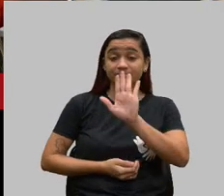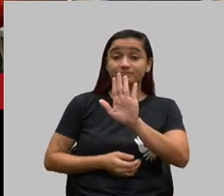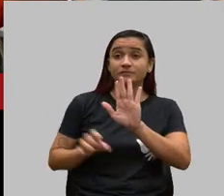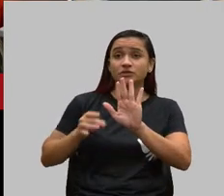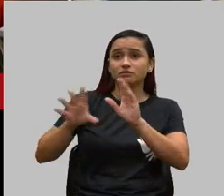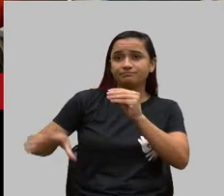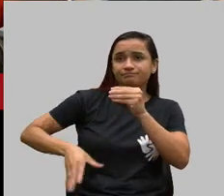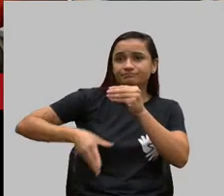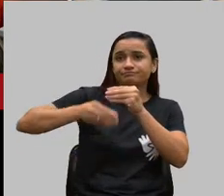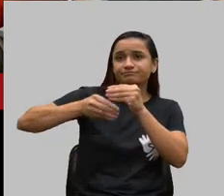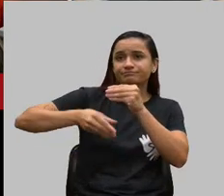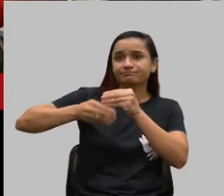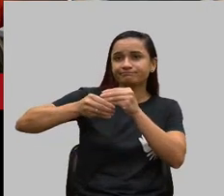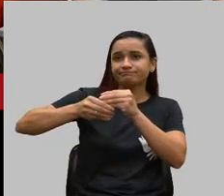aqui,